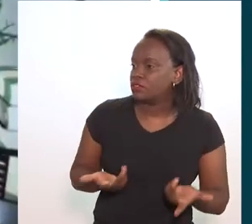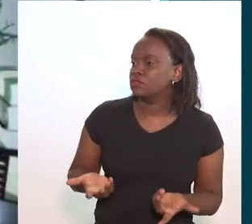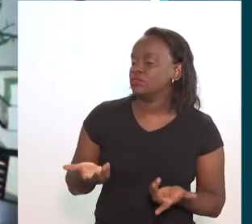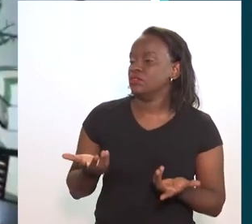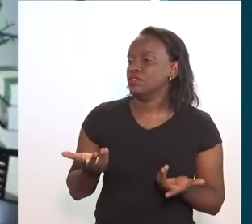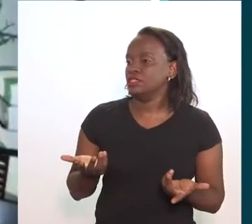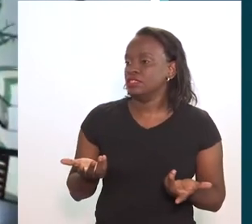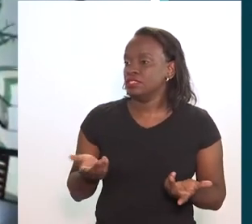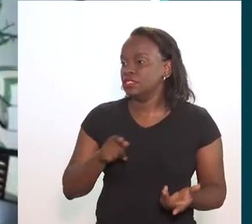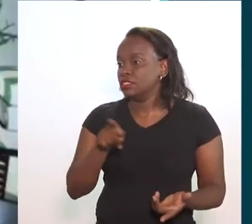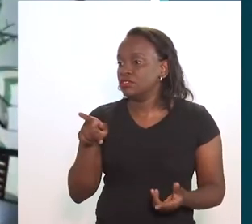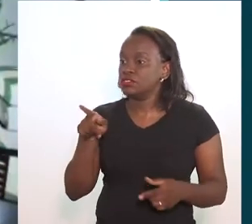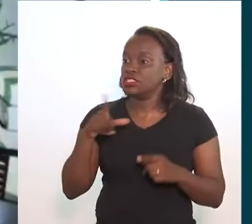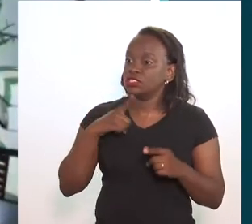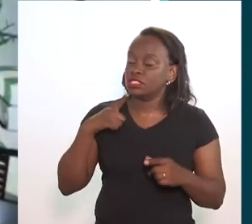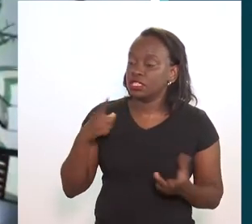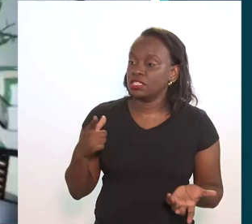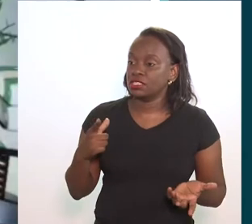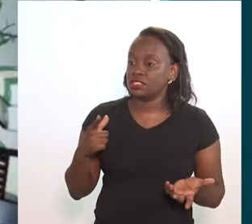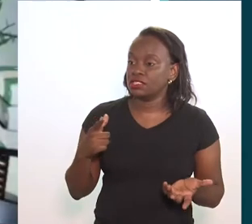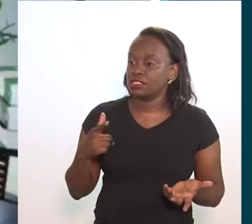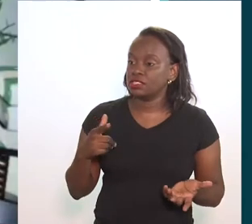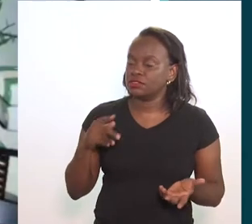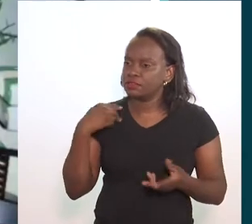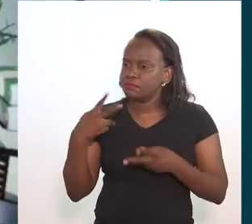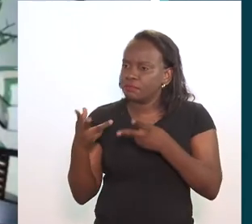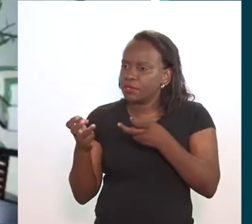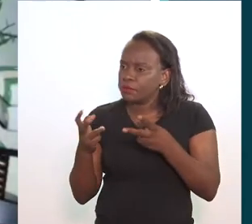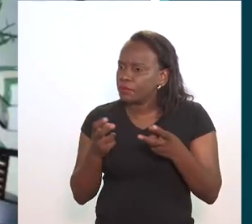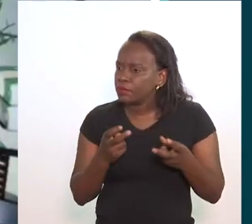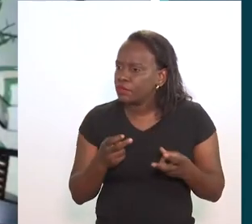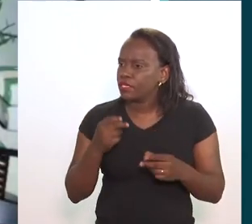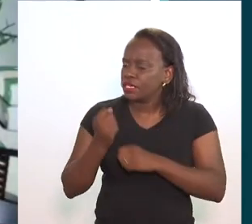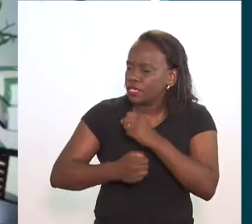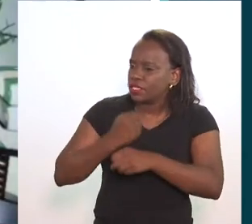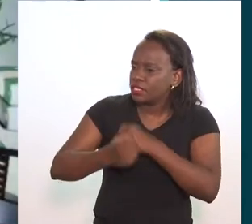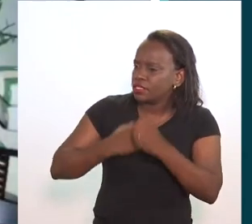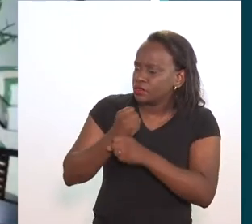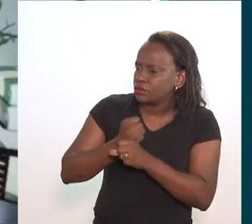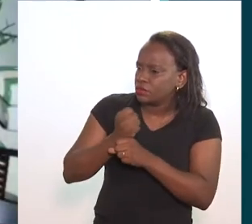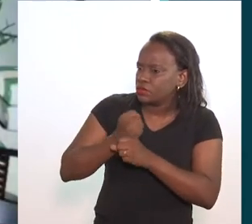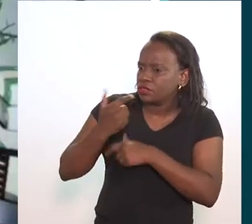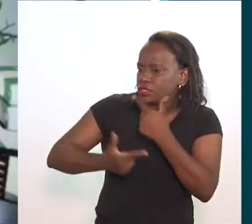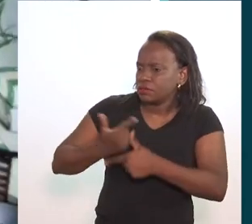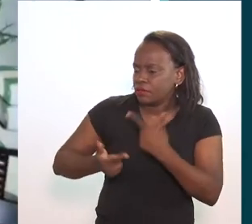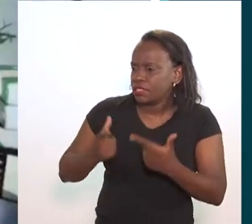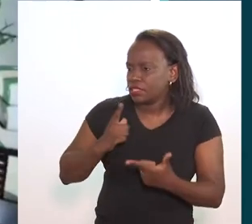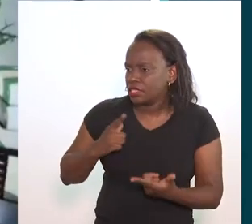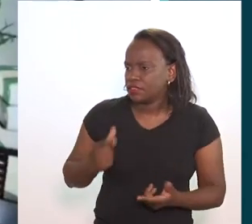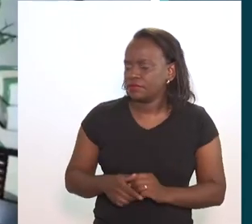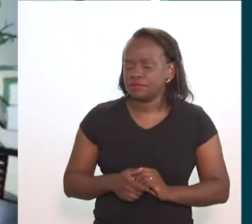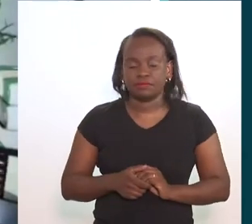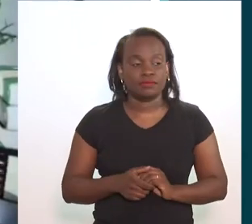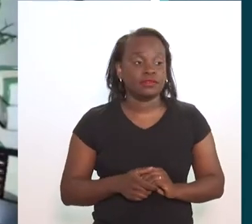vocês na arte-educação, como vocês veem esse trabalho e o que vocês têm